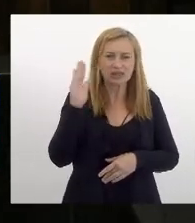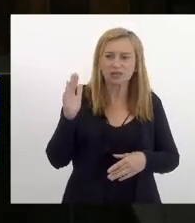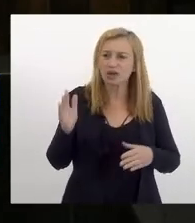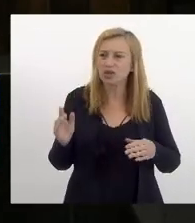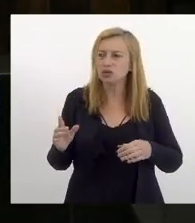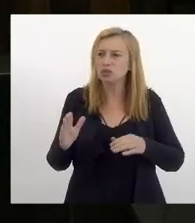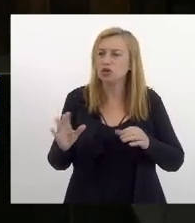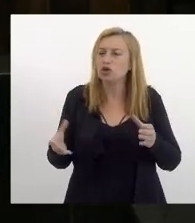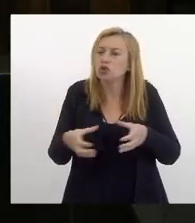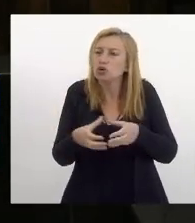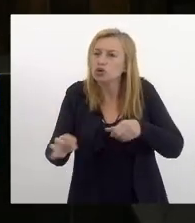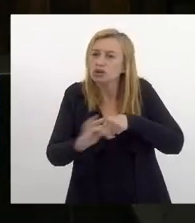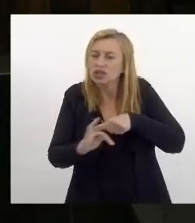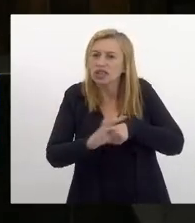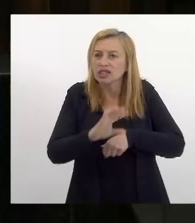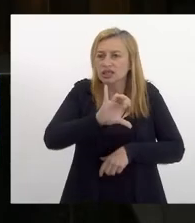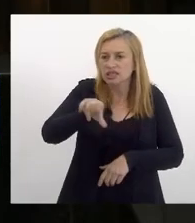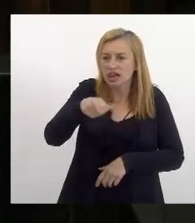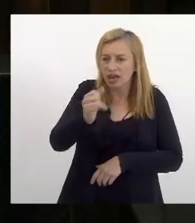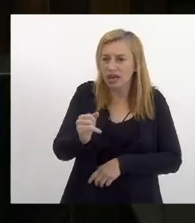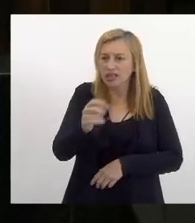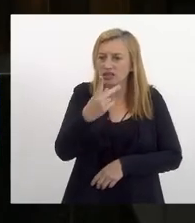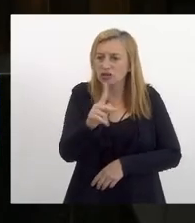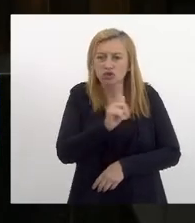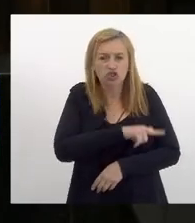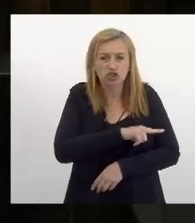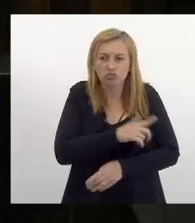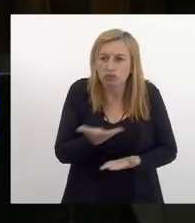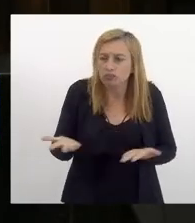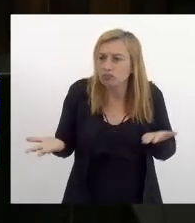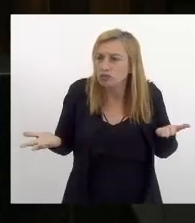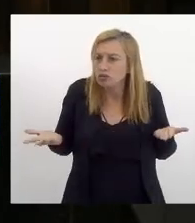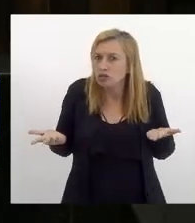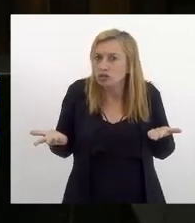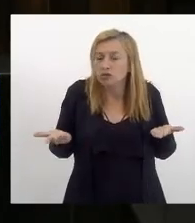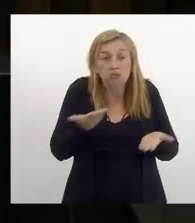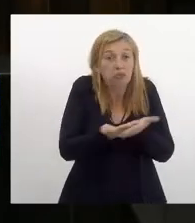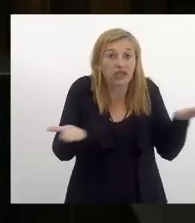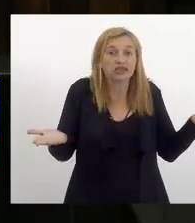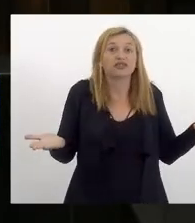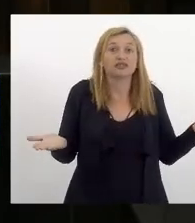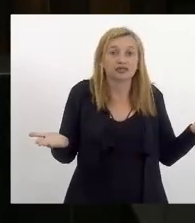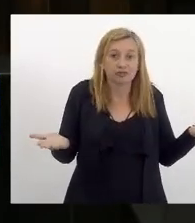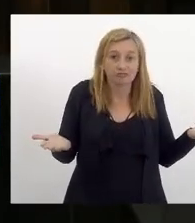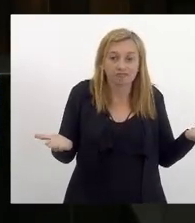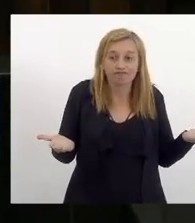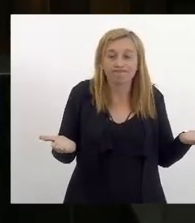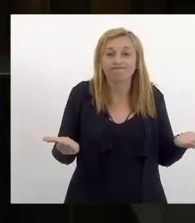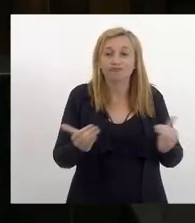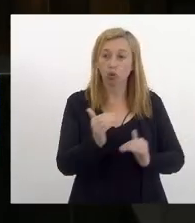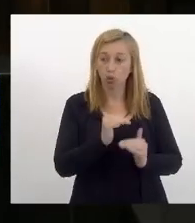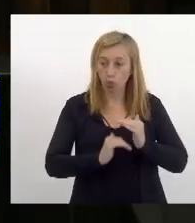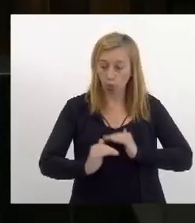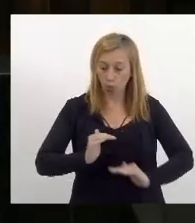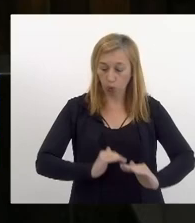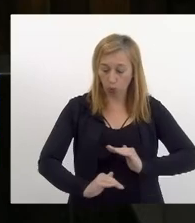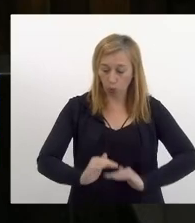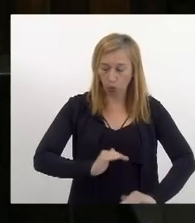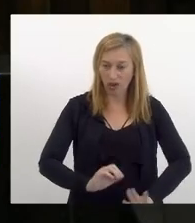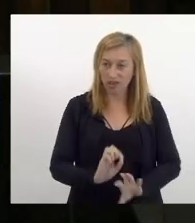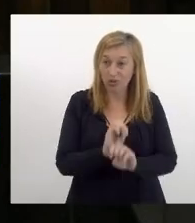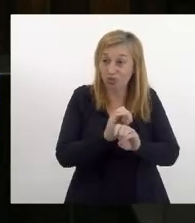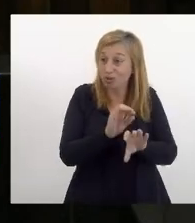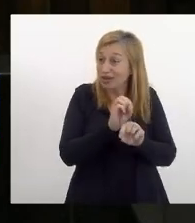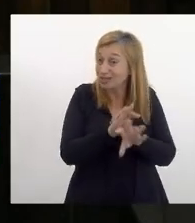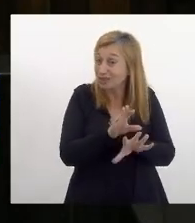técnico permanente da fundação CCRJ na sua gestão isso se perde a gente tem descontinuidade e a educação